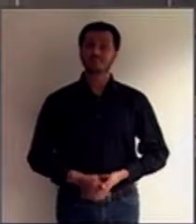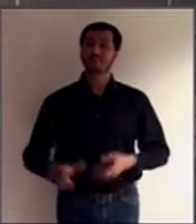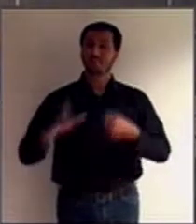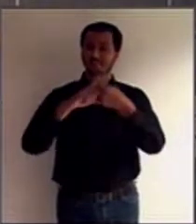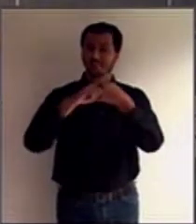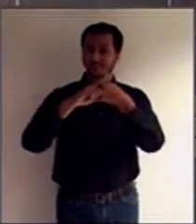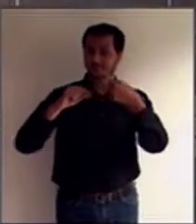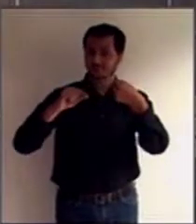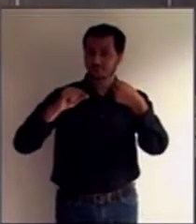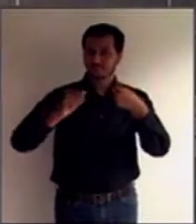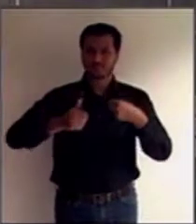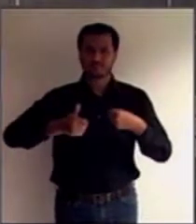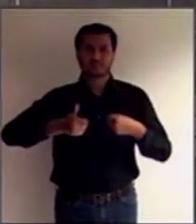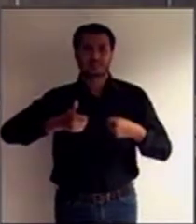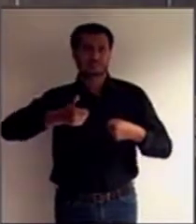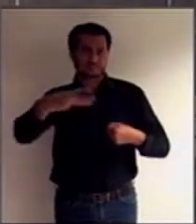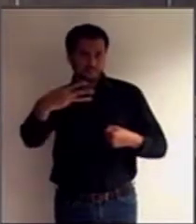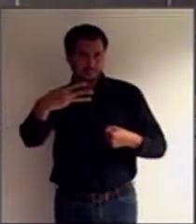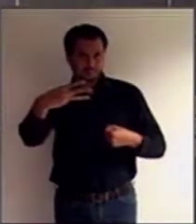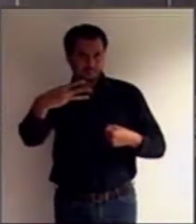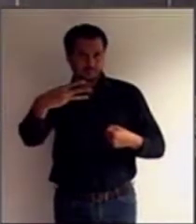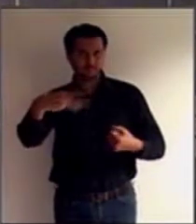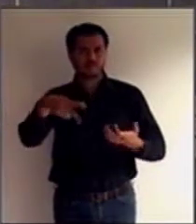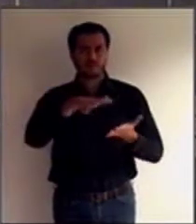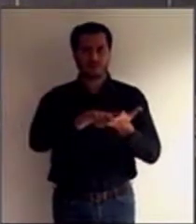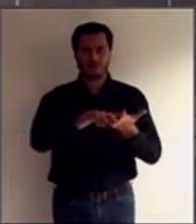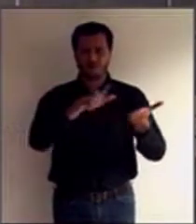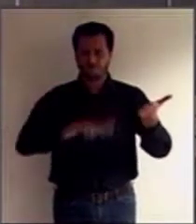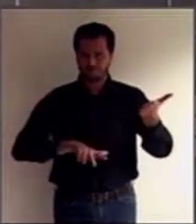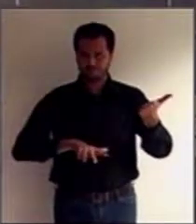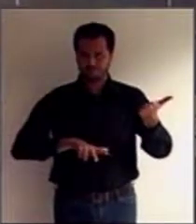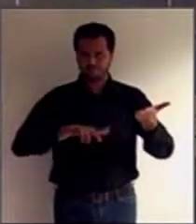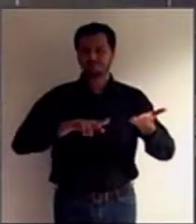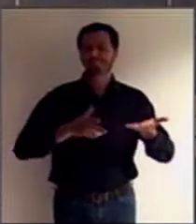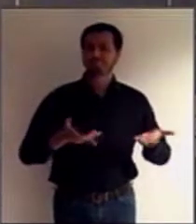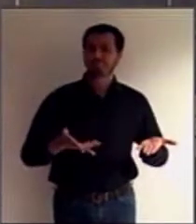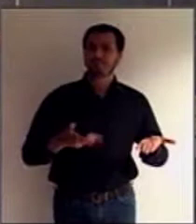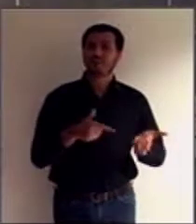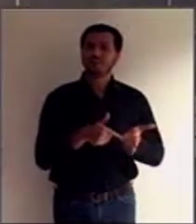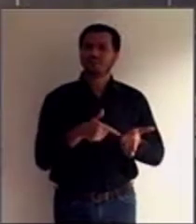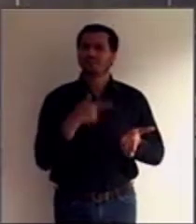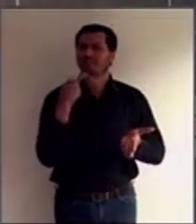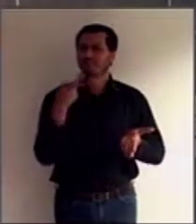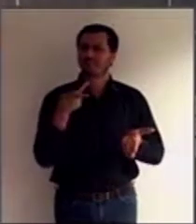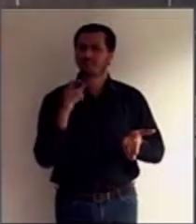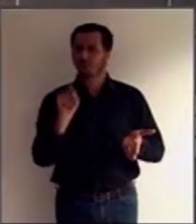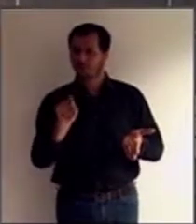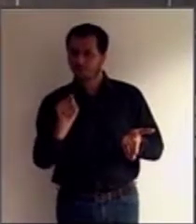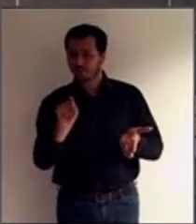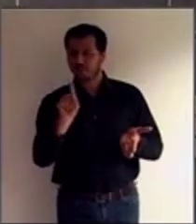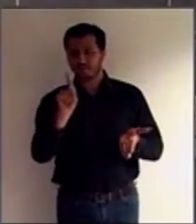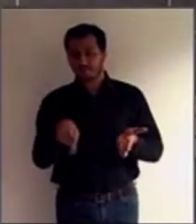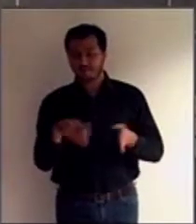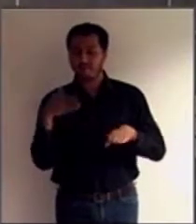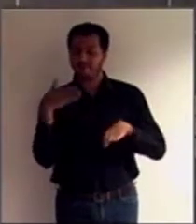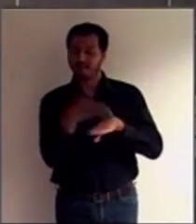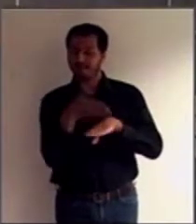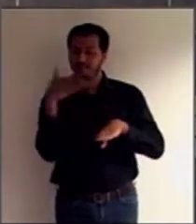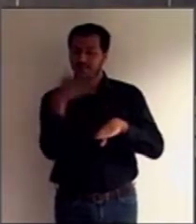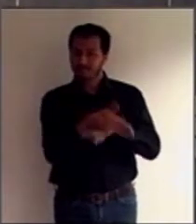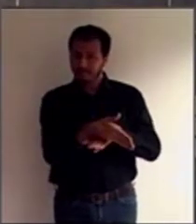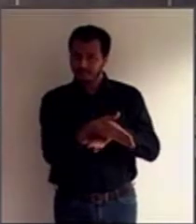artigo 13 da Convenção sobre os Direitos da Pessoa com Deficiência trata do acesso à justiça